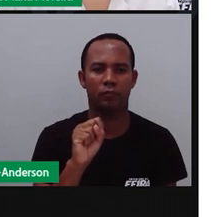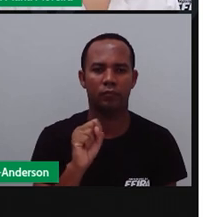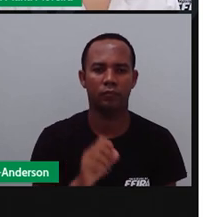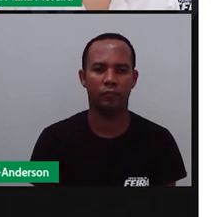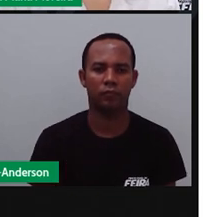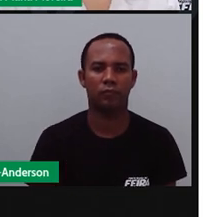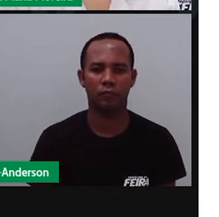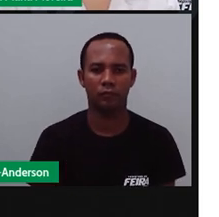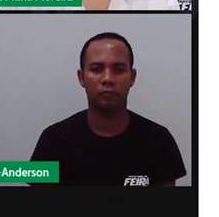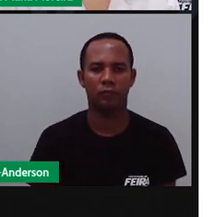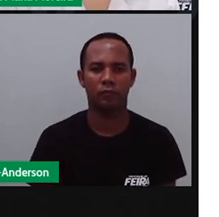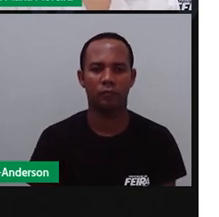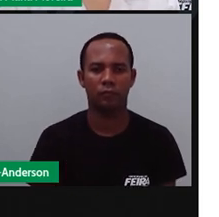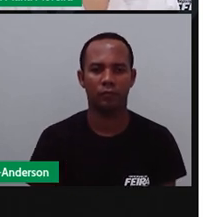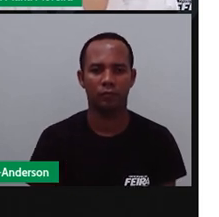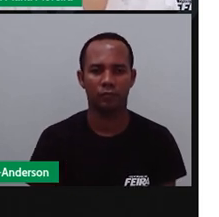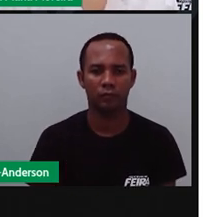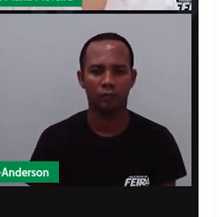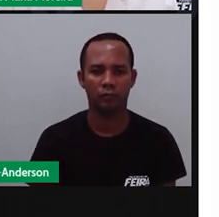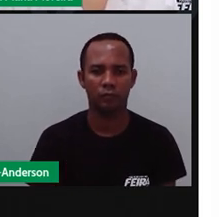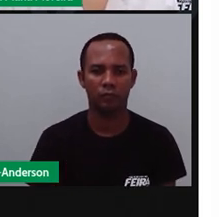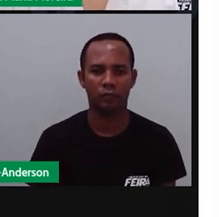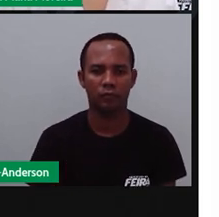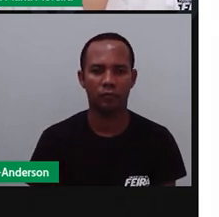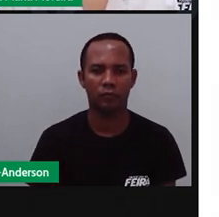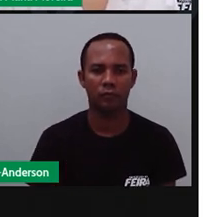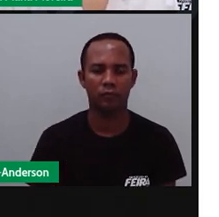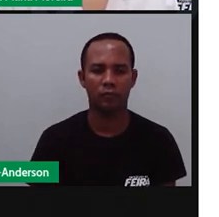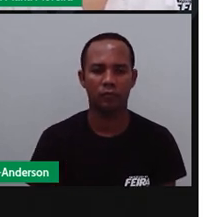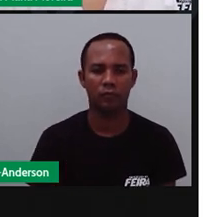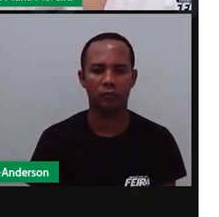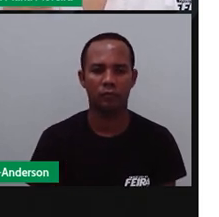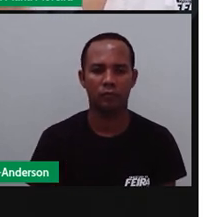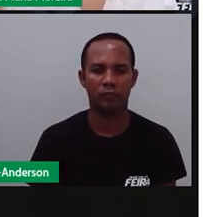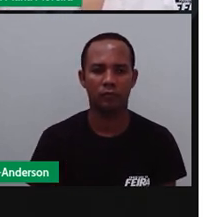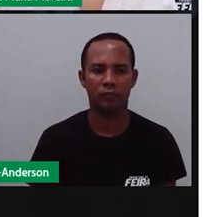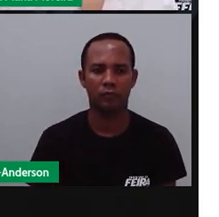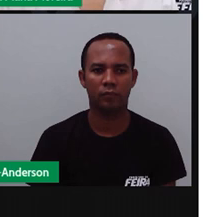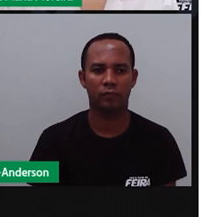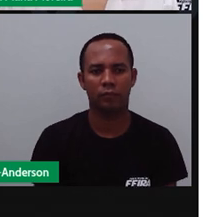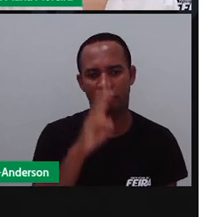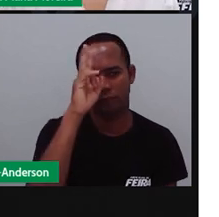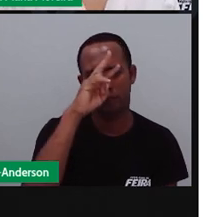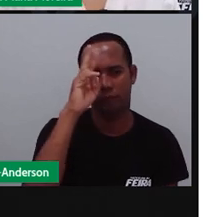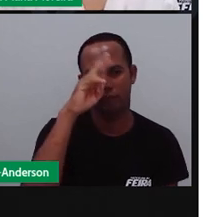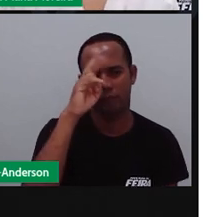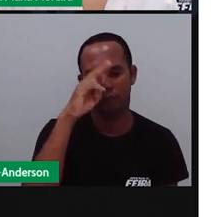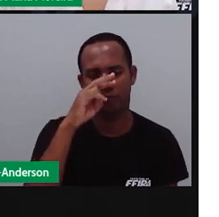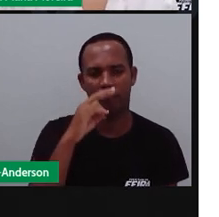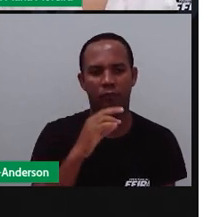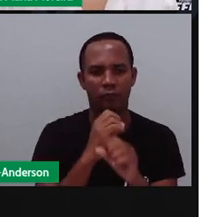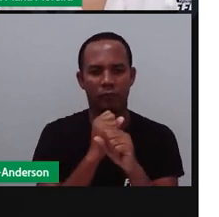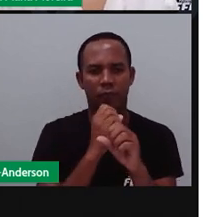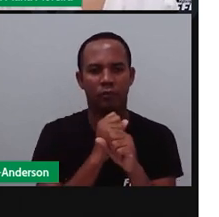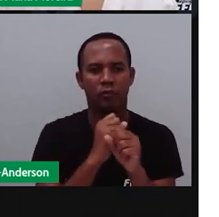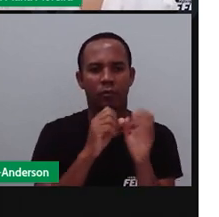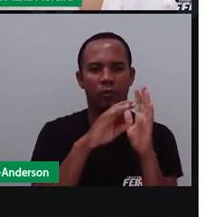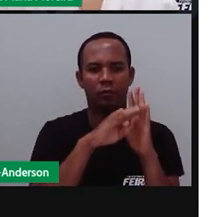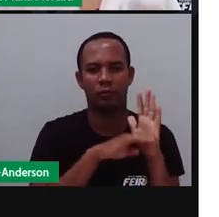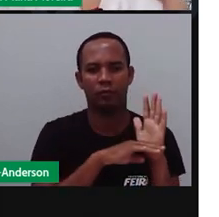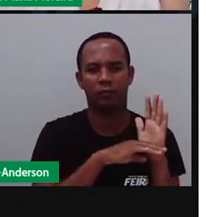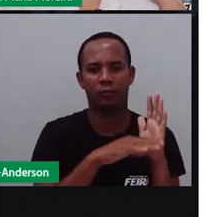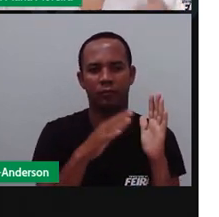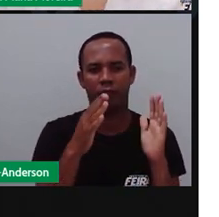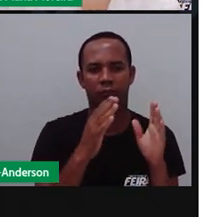oito. Cinco, três, oito. Lembra de fazer as continhas, né? Por decomposição